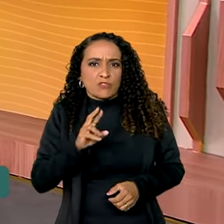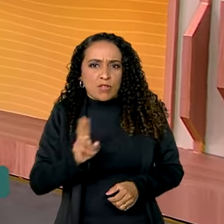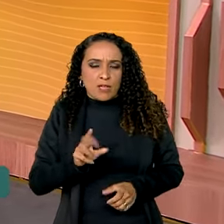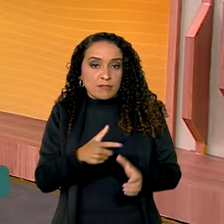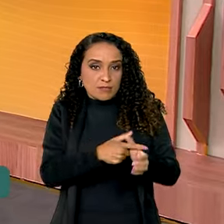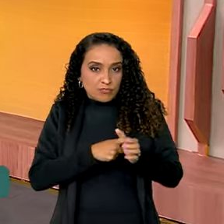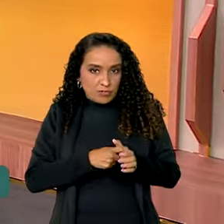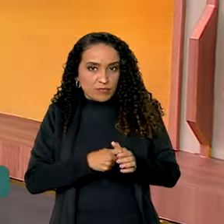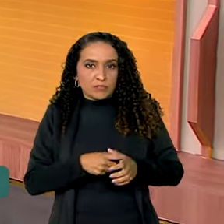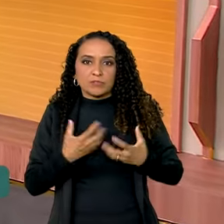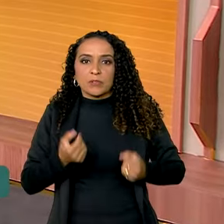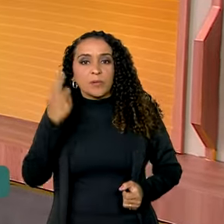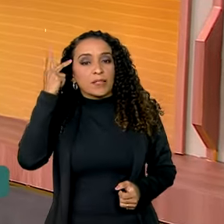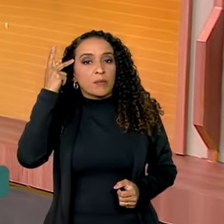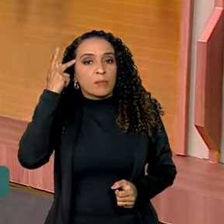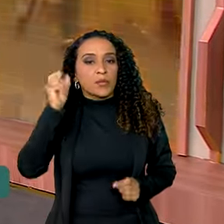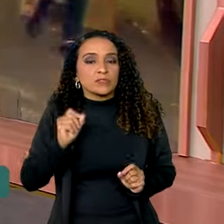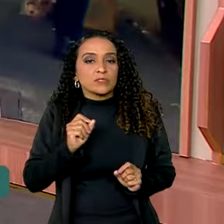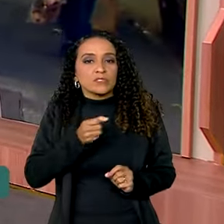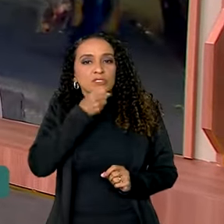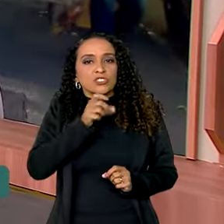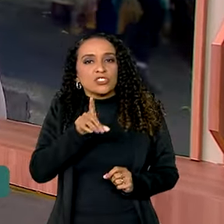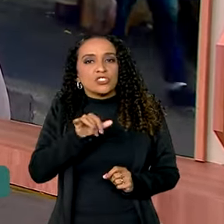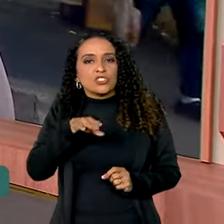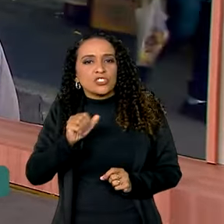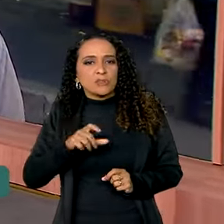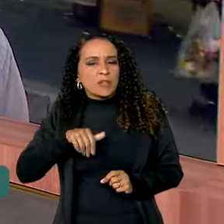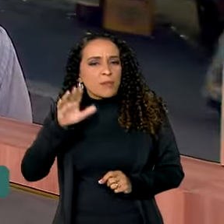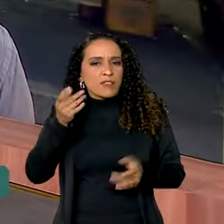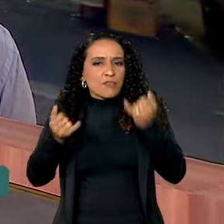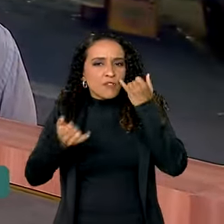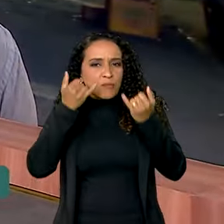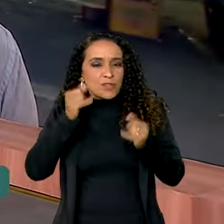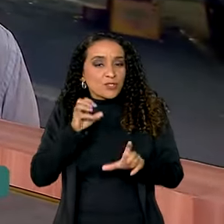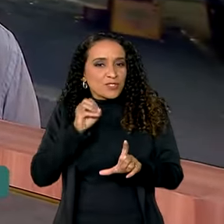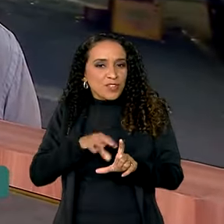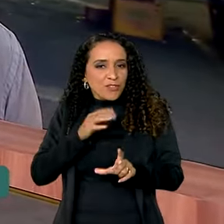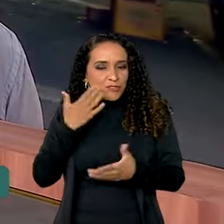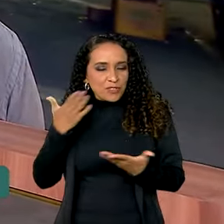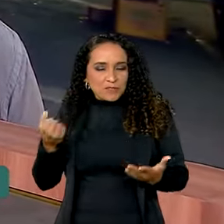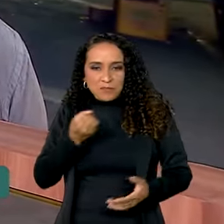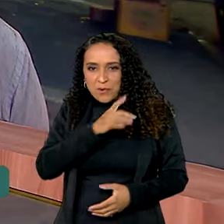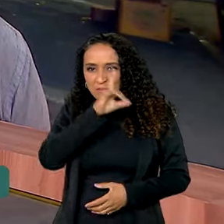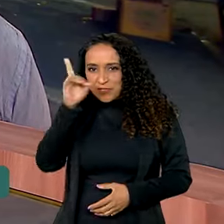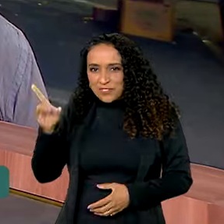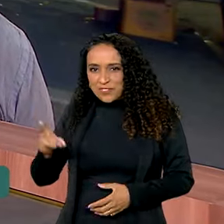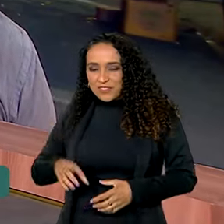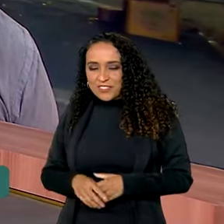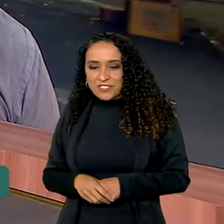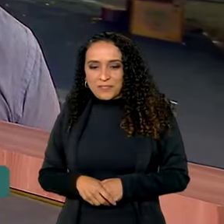em dívidas. Vamos até São Paulo falar com o Dimas Soudi, ele que tem mais informações ao vivo. Bom dia, Dimas.